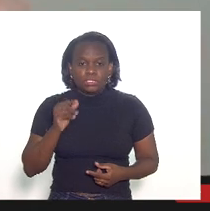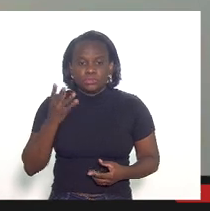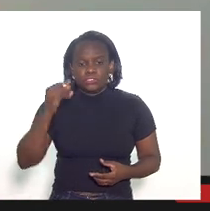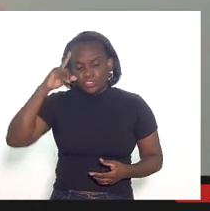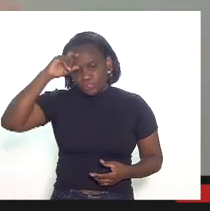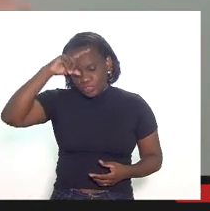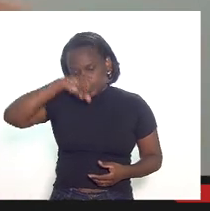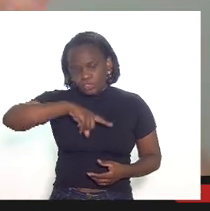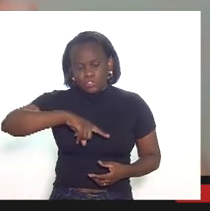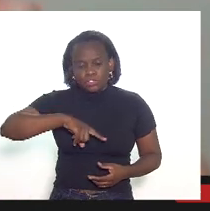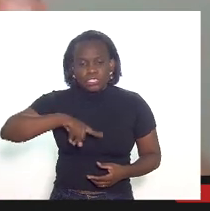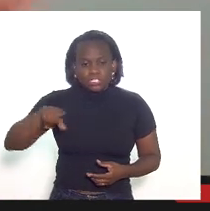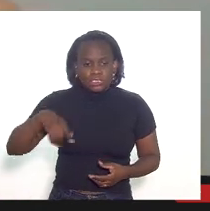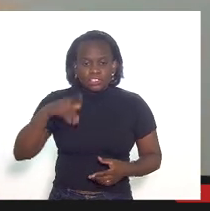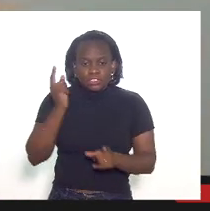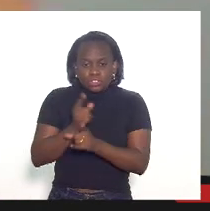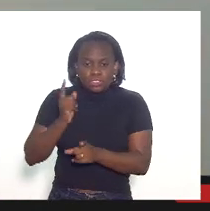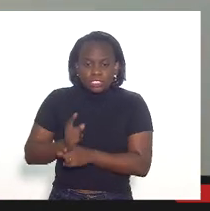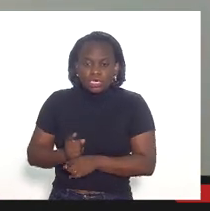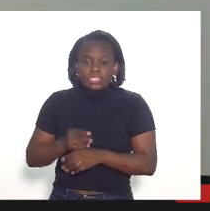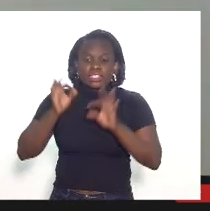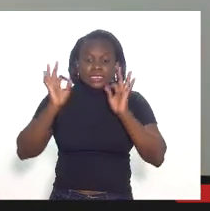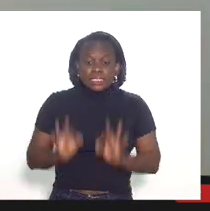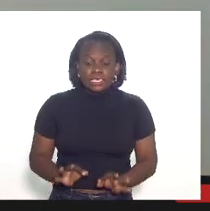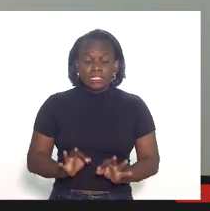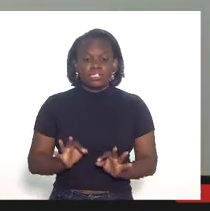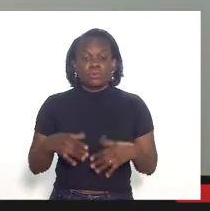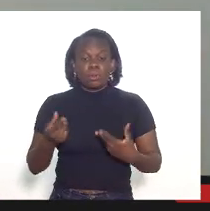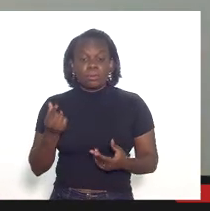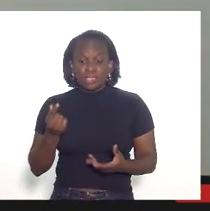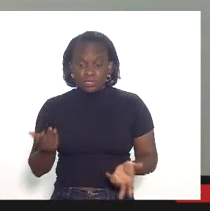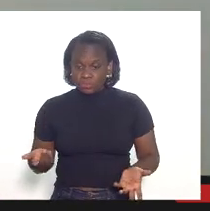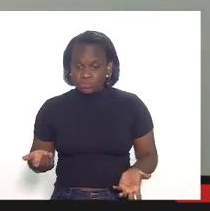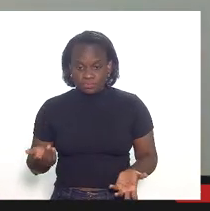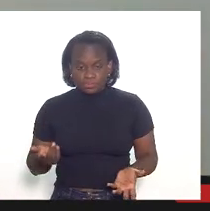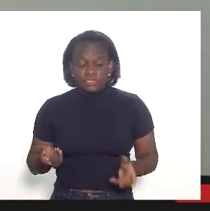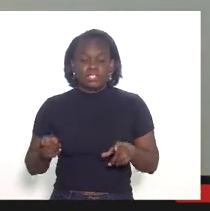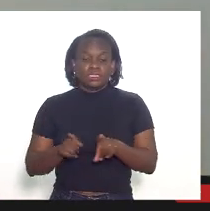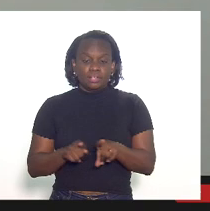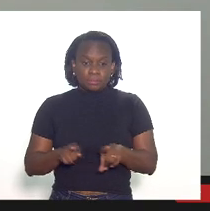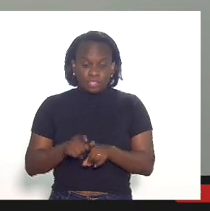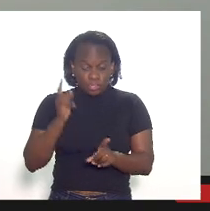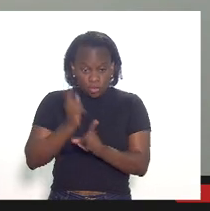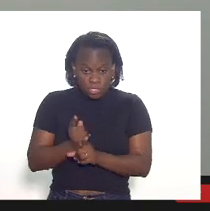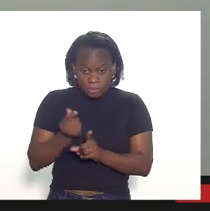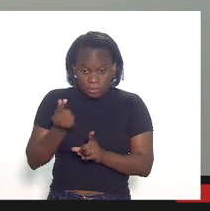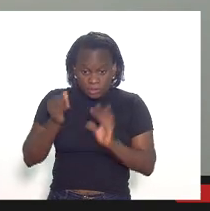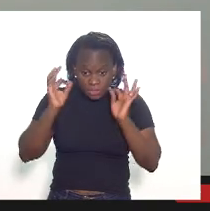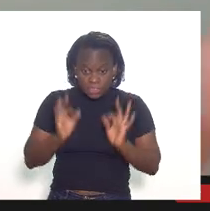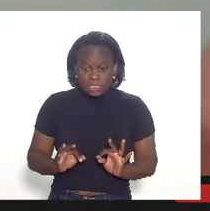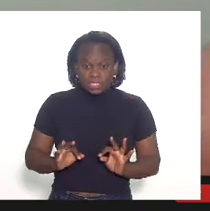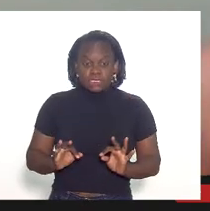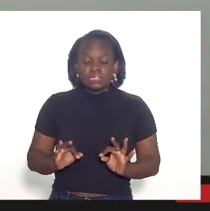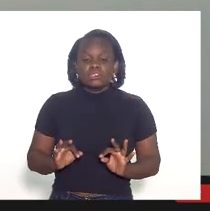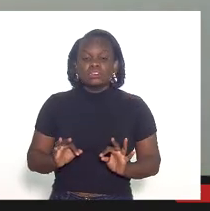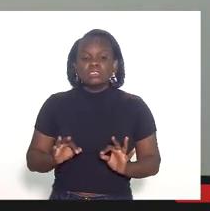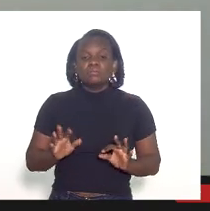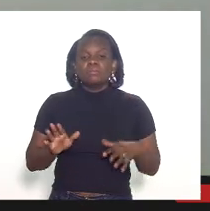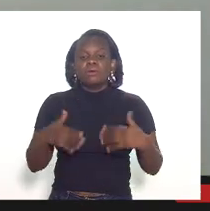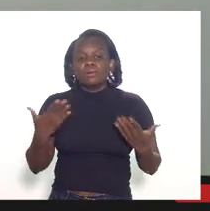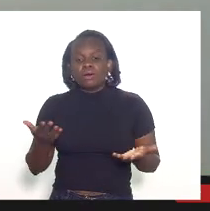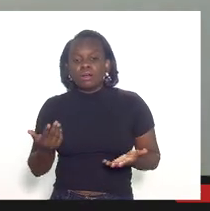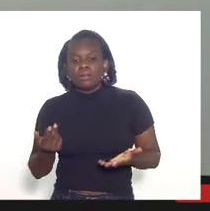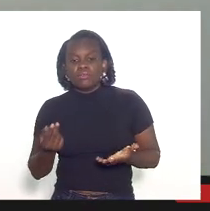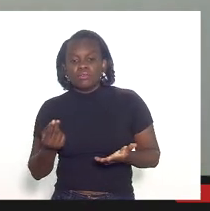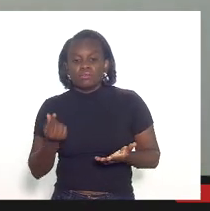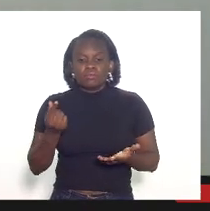difícil a gente constatar qual a exatidão do preço e se a gente encontra a exatidão do preço poxa qual foi o valor